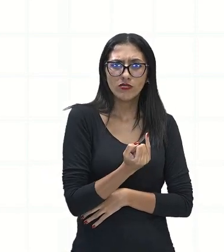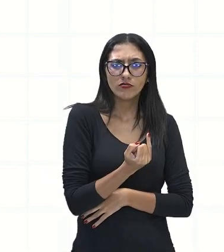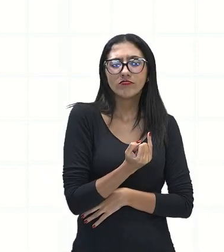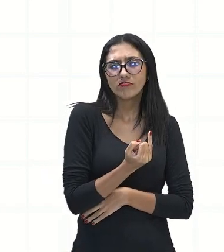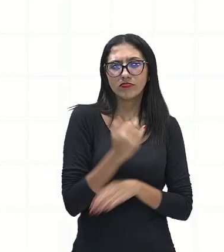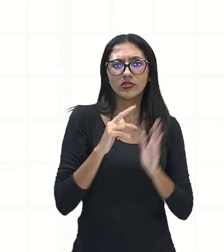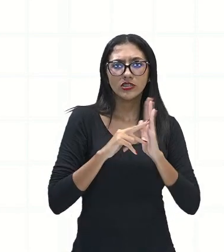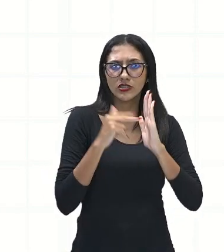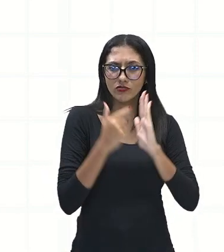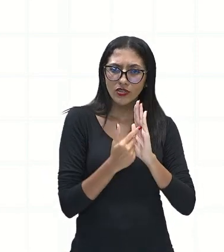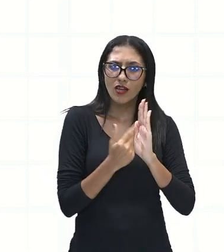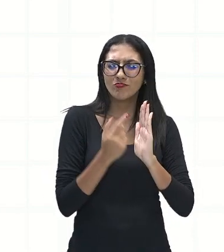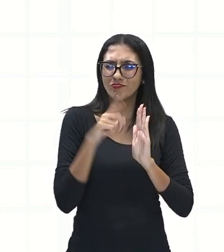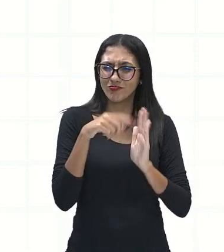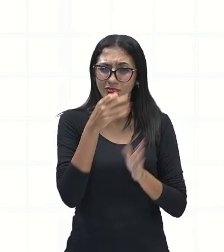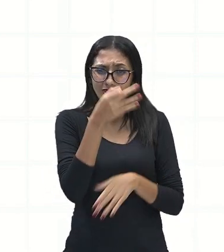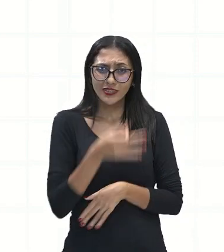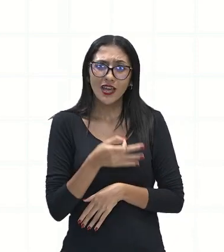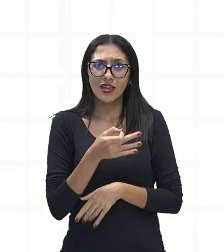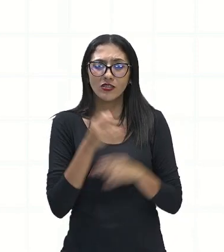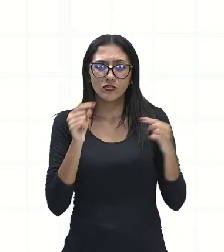Será que seria isso?